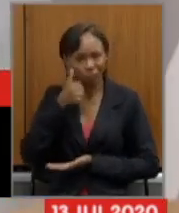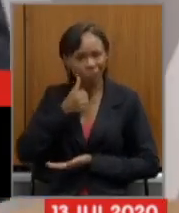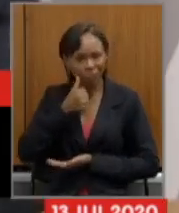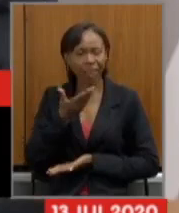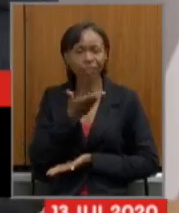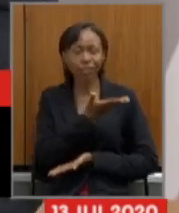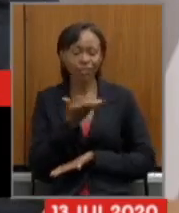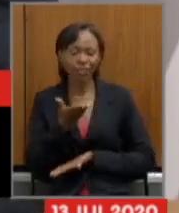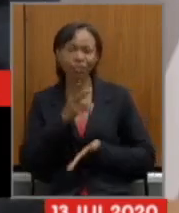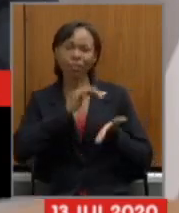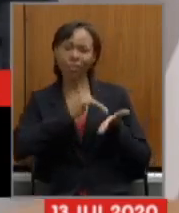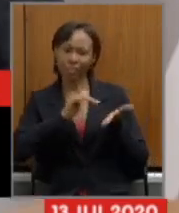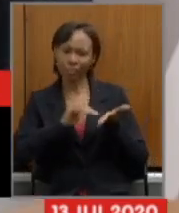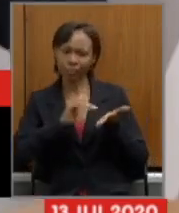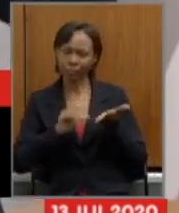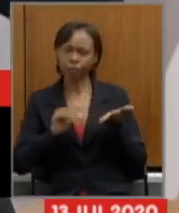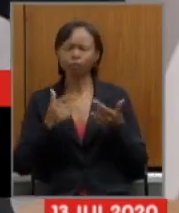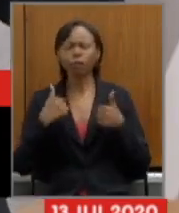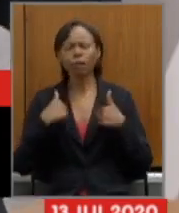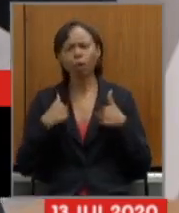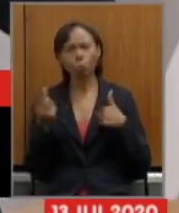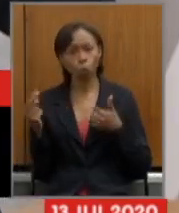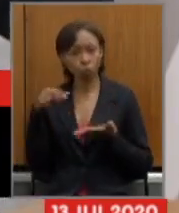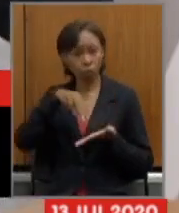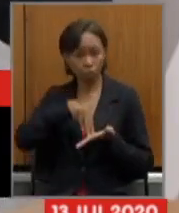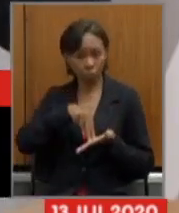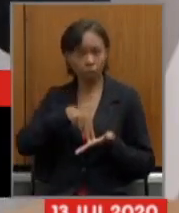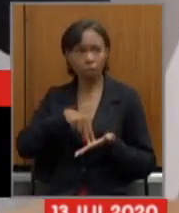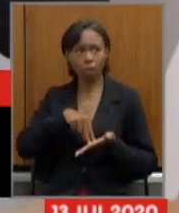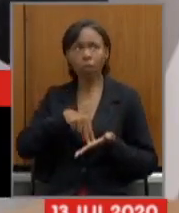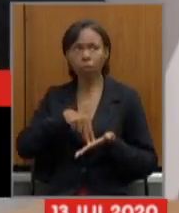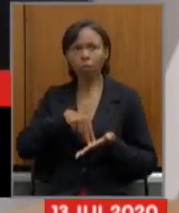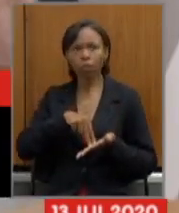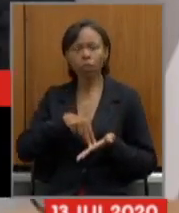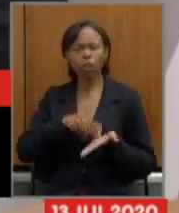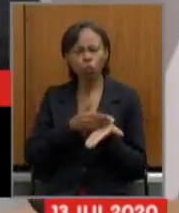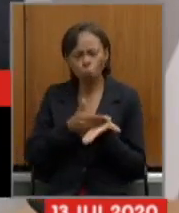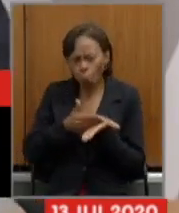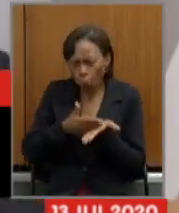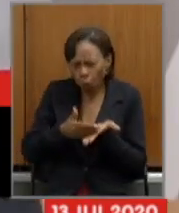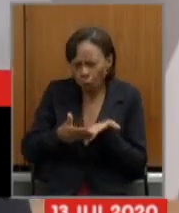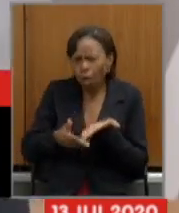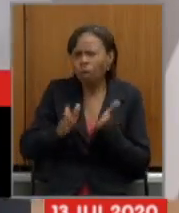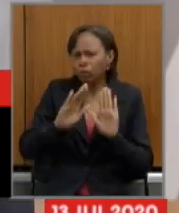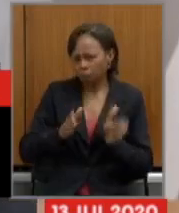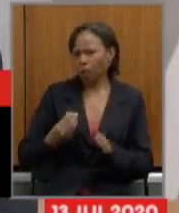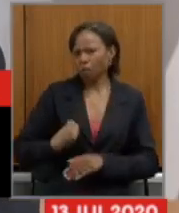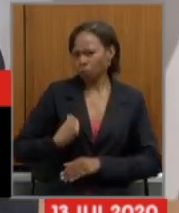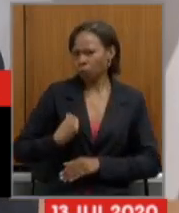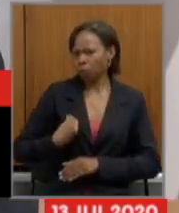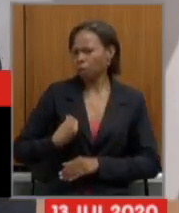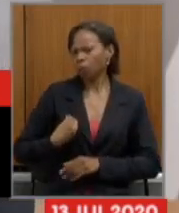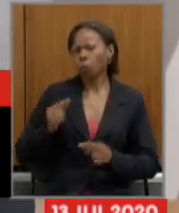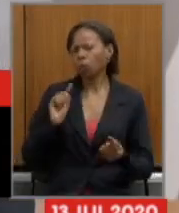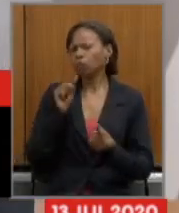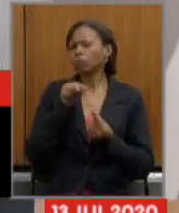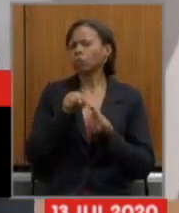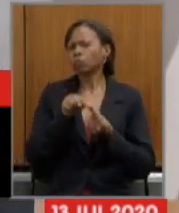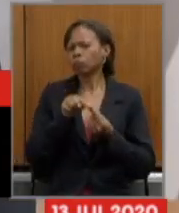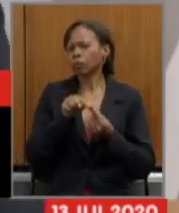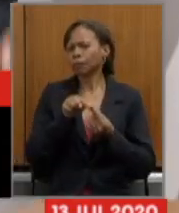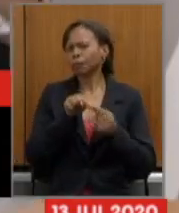eu vim aqui eu estava aqui desde o início da sessão com o objetivo de tratar